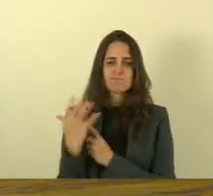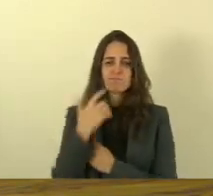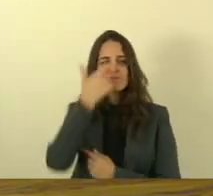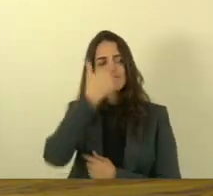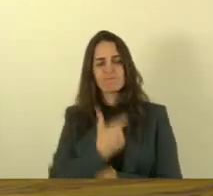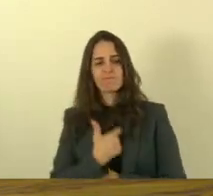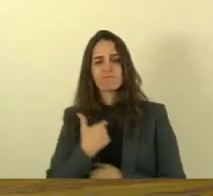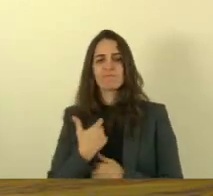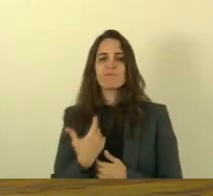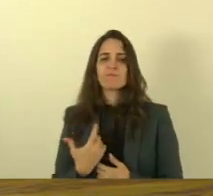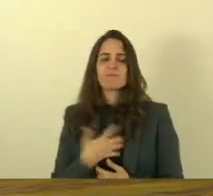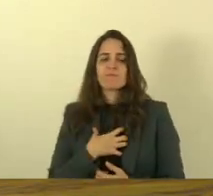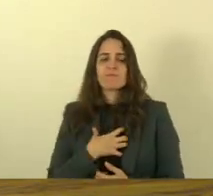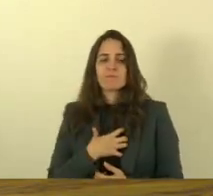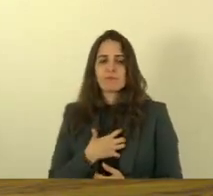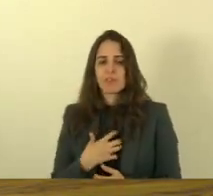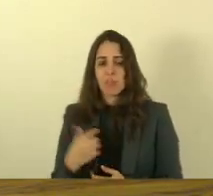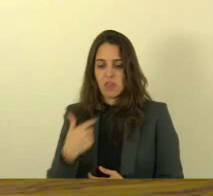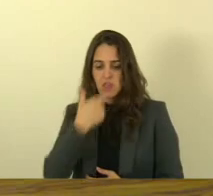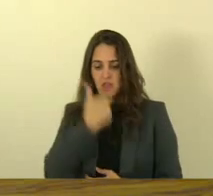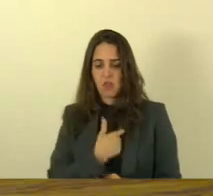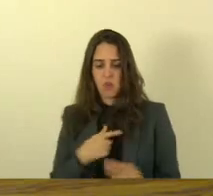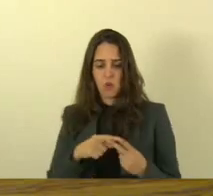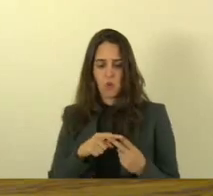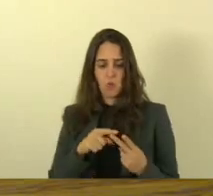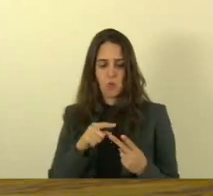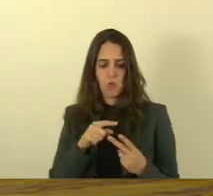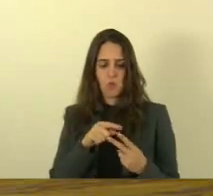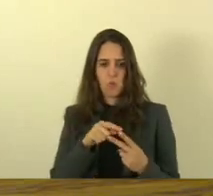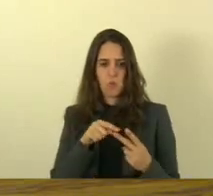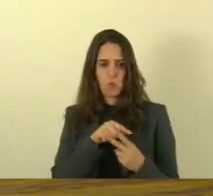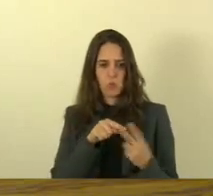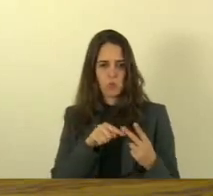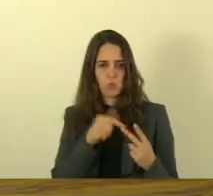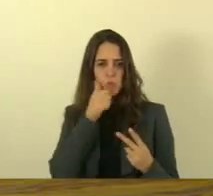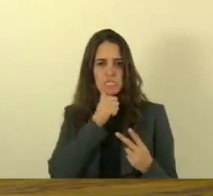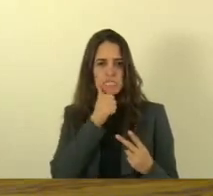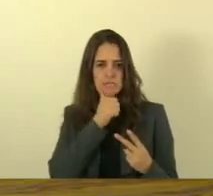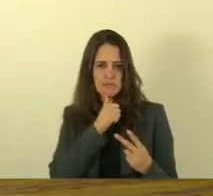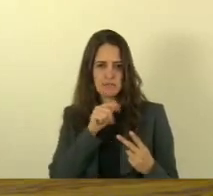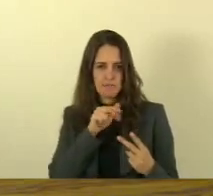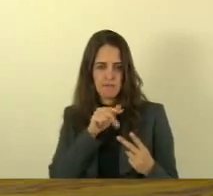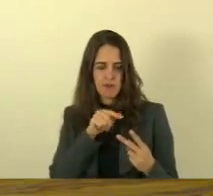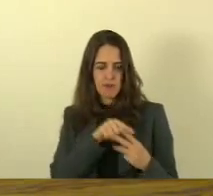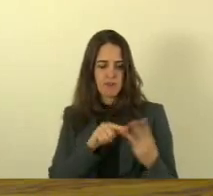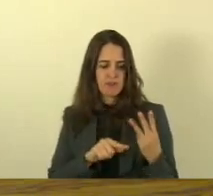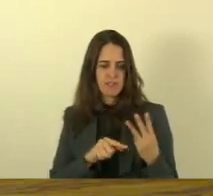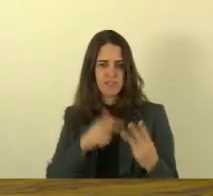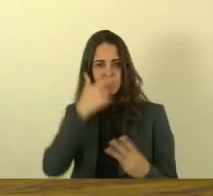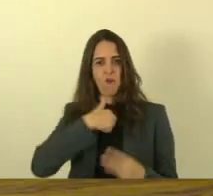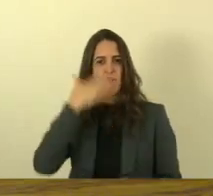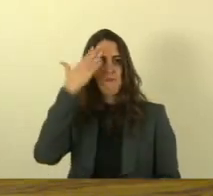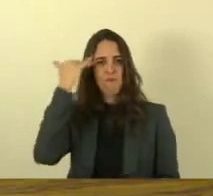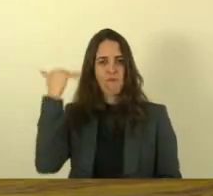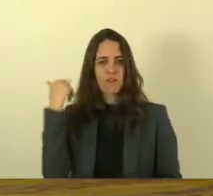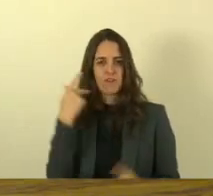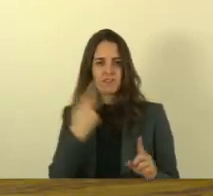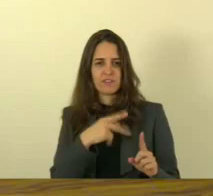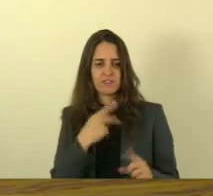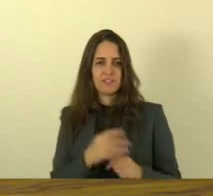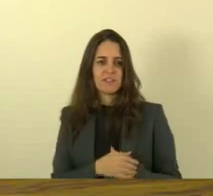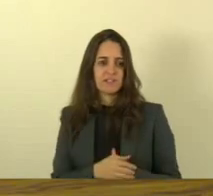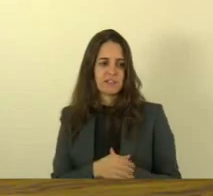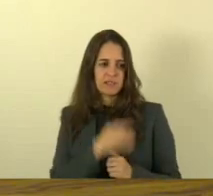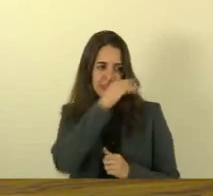e minhas duas irmãs nos tornássemos fãs de carteirinha da desportiva ferroviária e meu